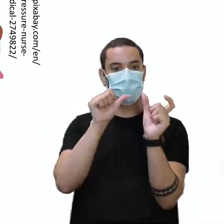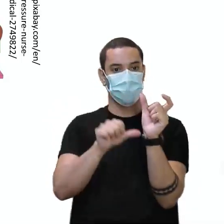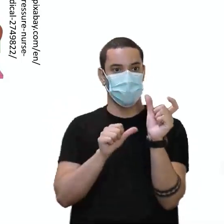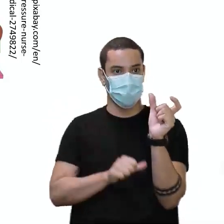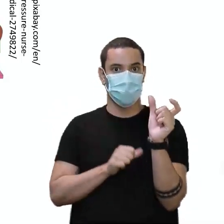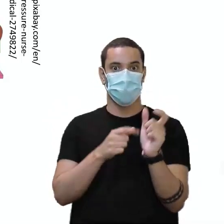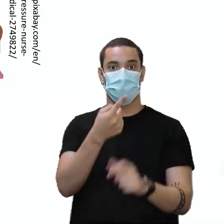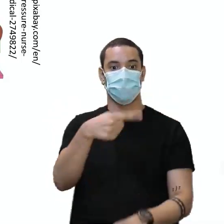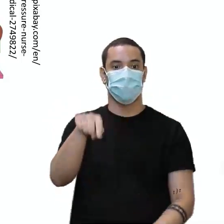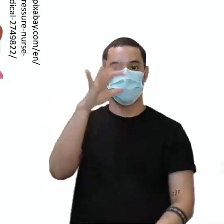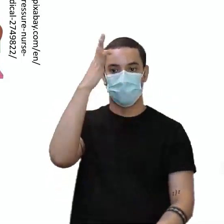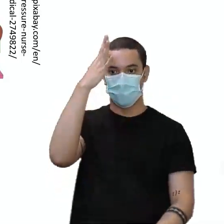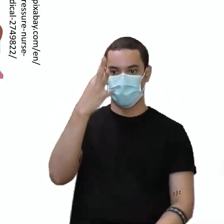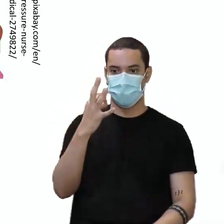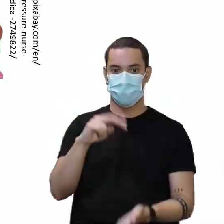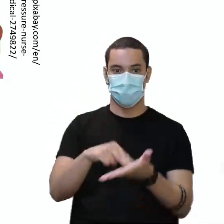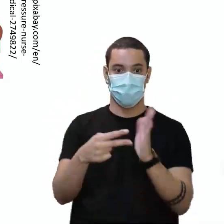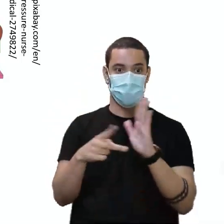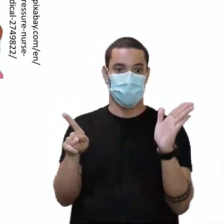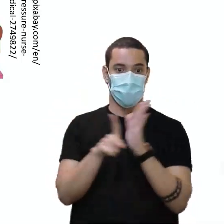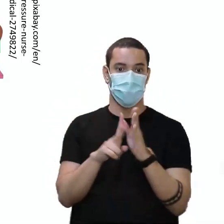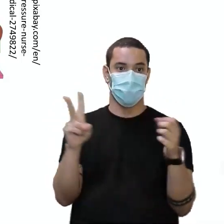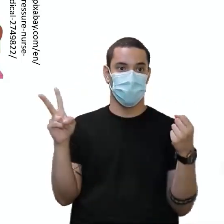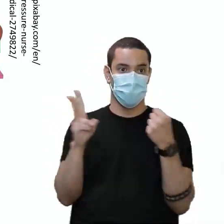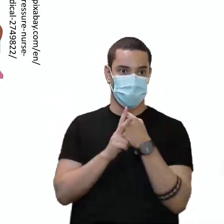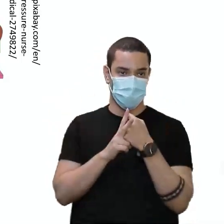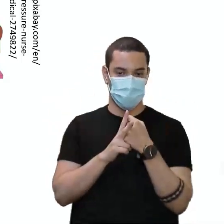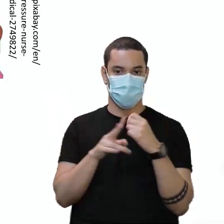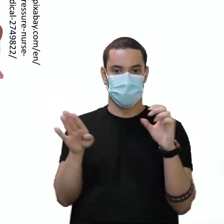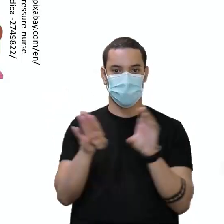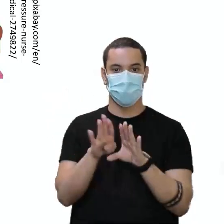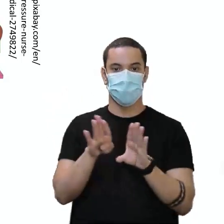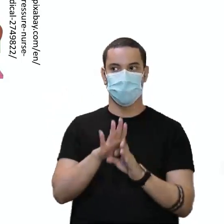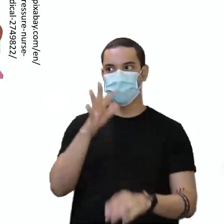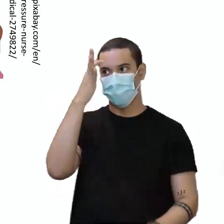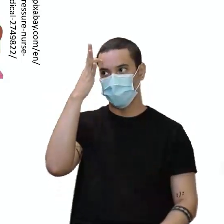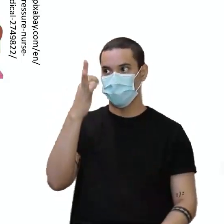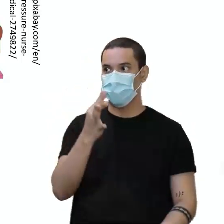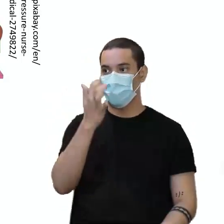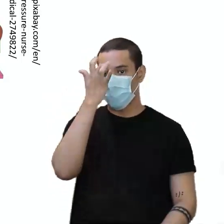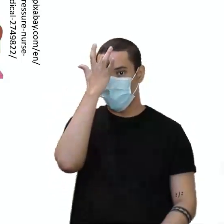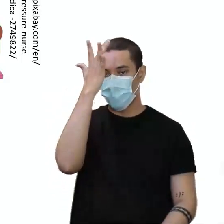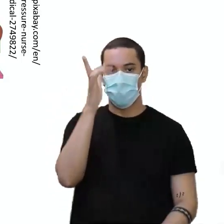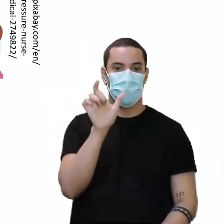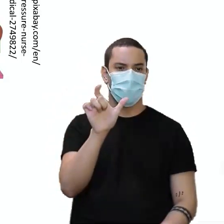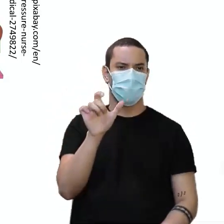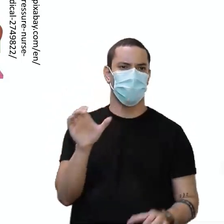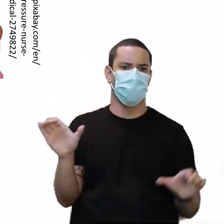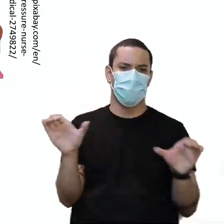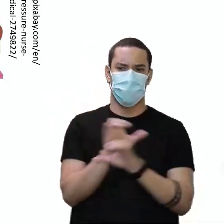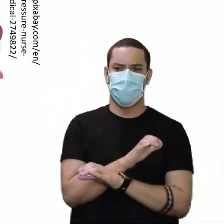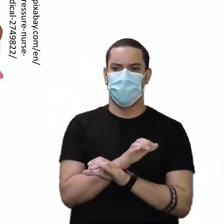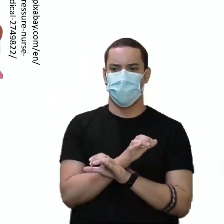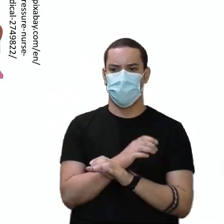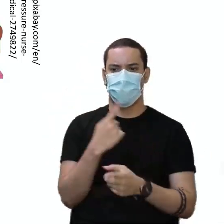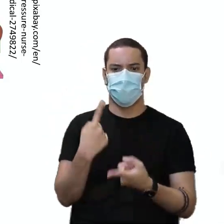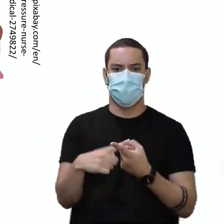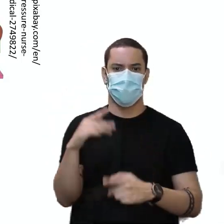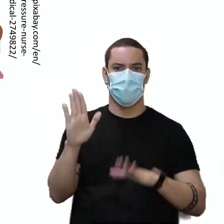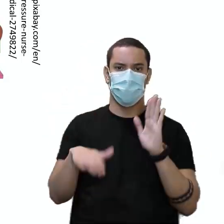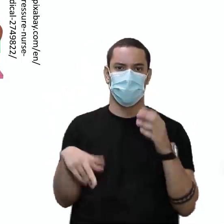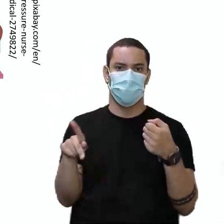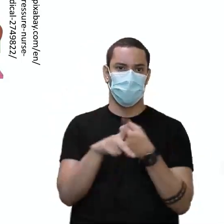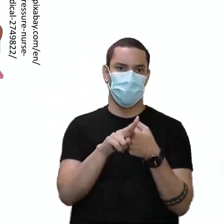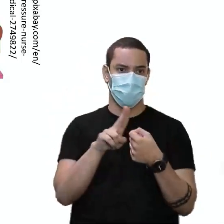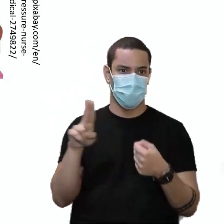conjugadas, para vocês entenderem que ele é um verbo e ver facilmente a palavra completa, porque dependendo do pronome